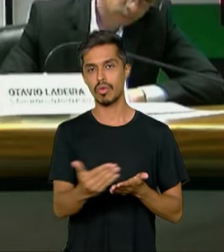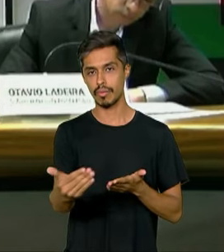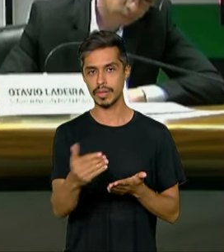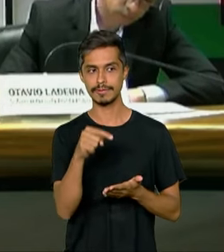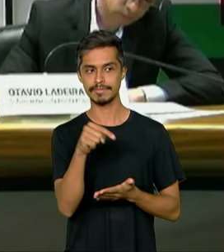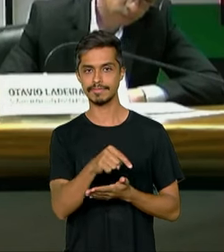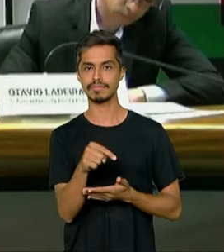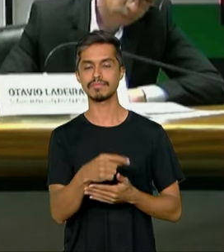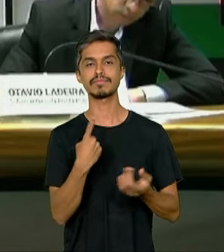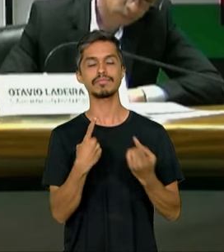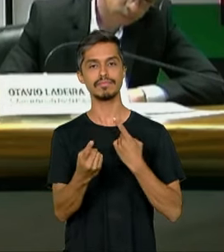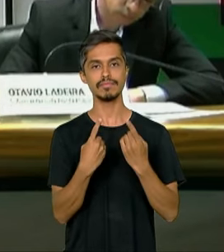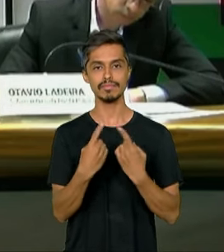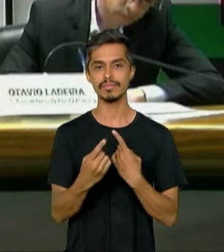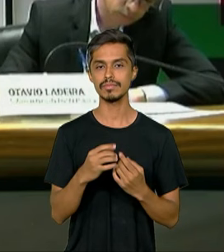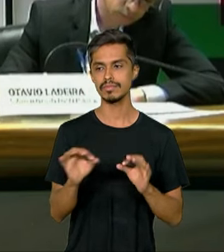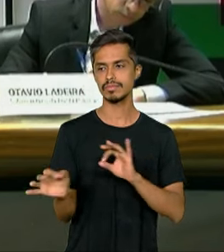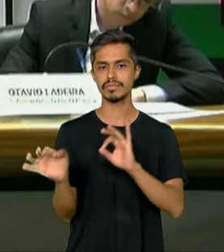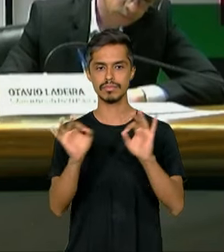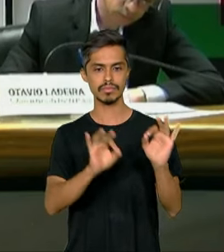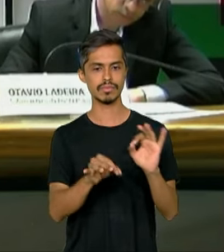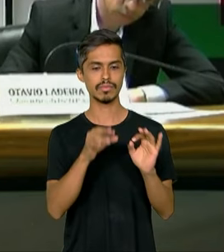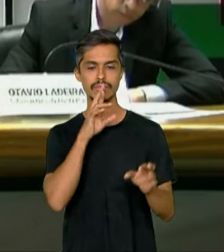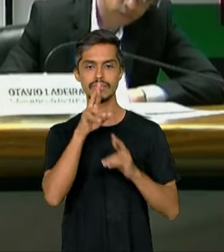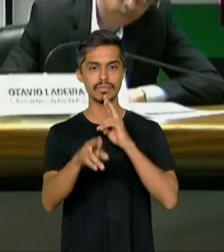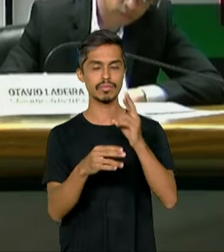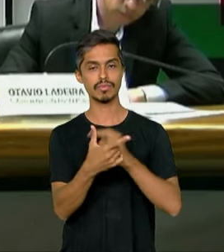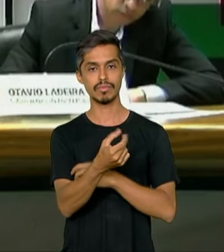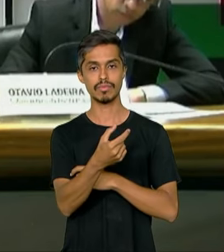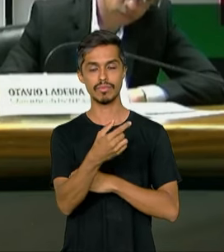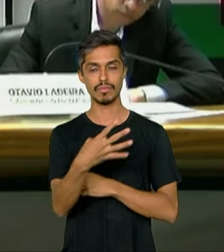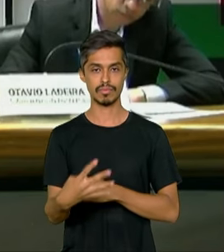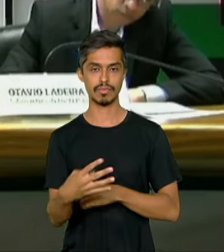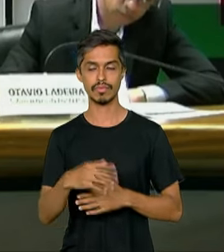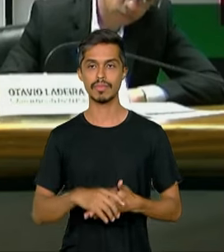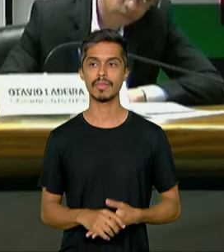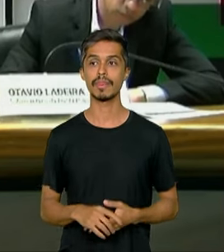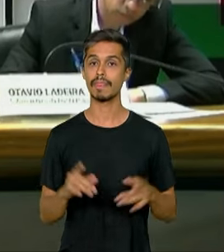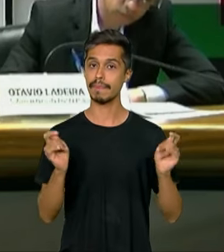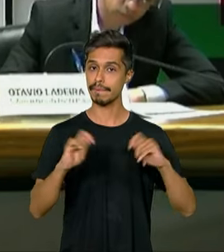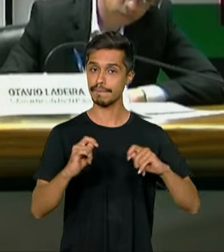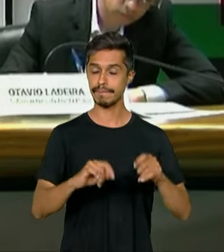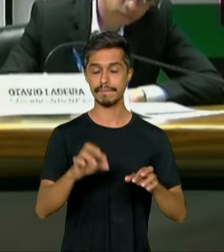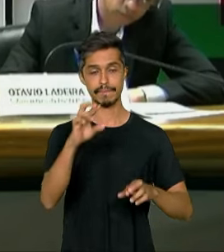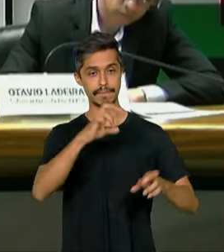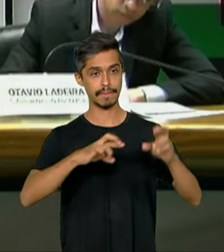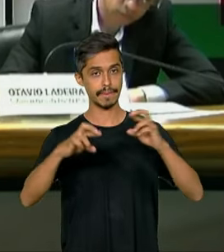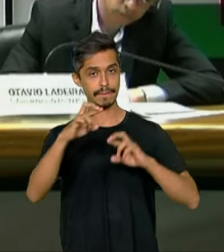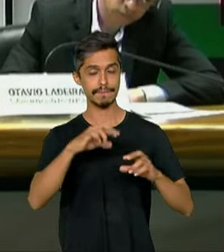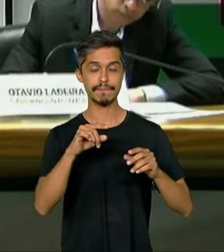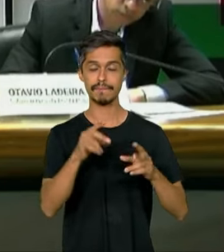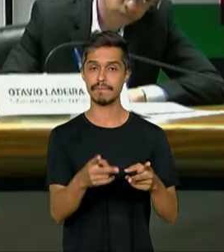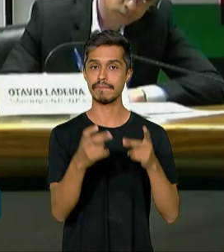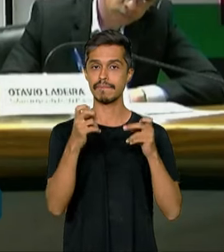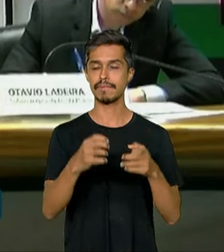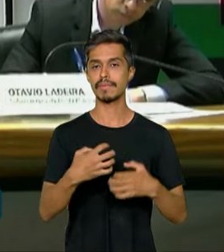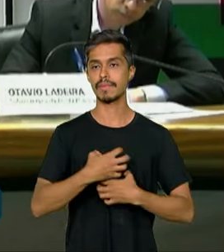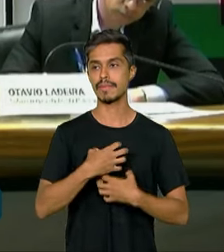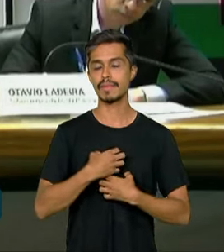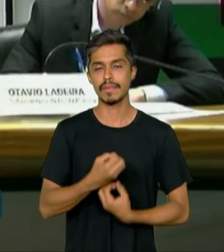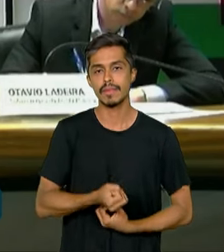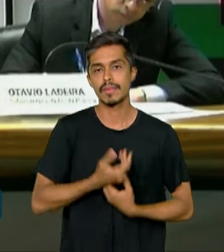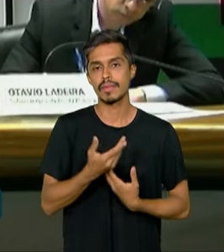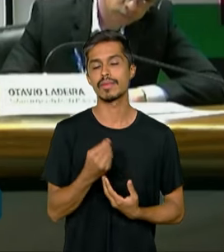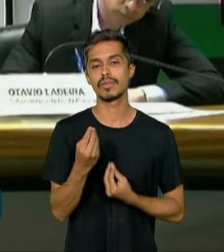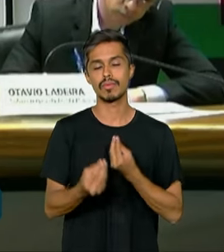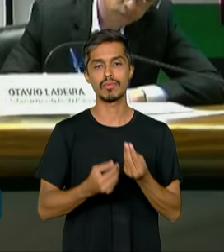debate e o olhar sobre os resultados de 2024. Vai ser possível verificar a performance ou não em